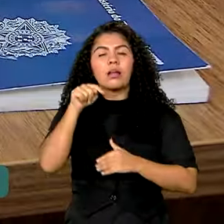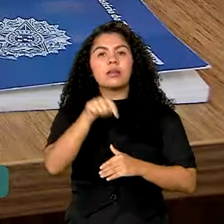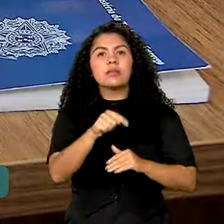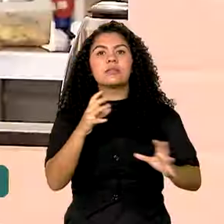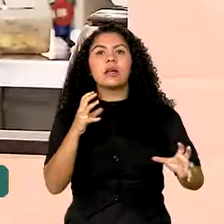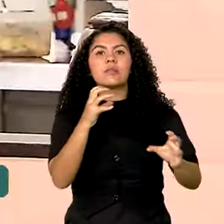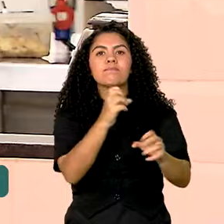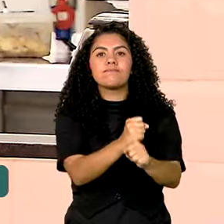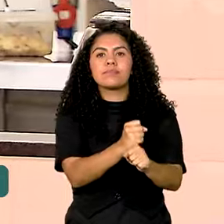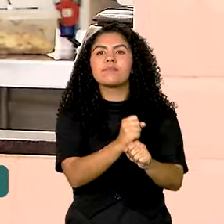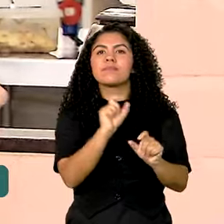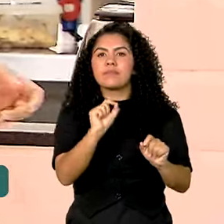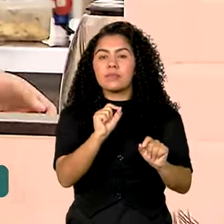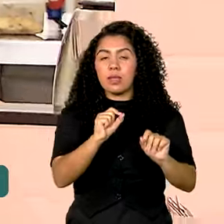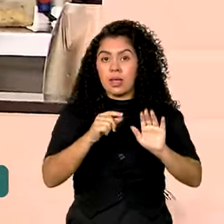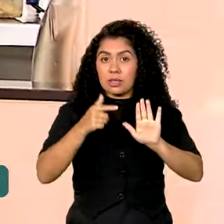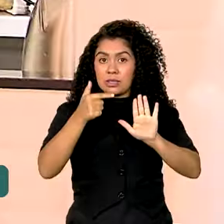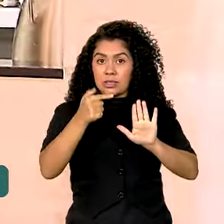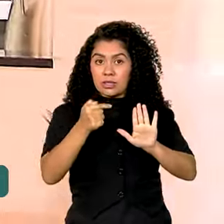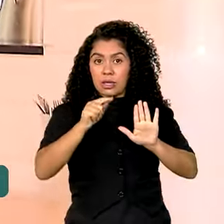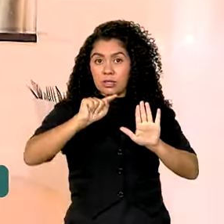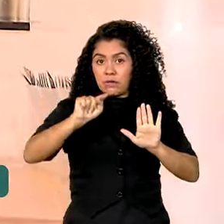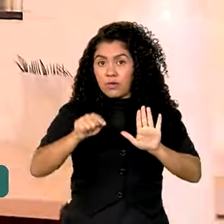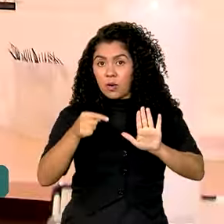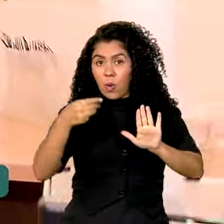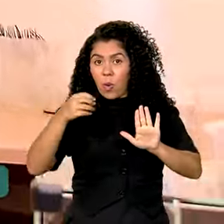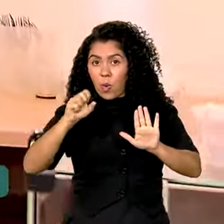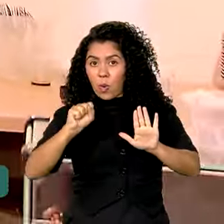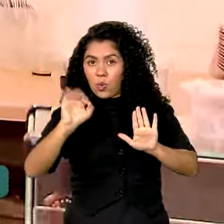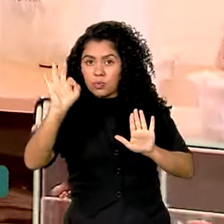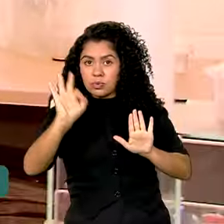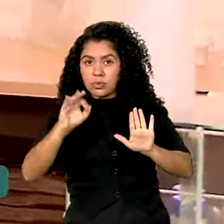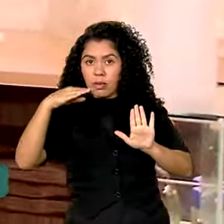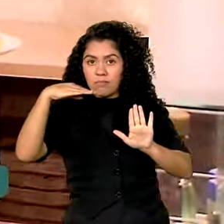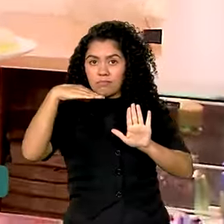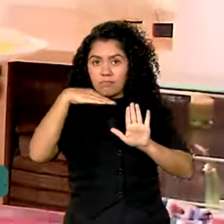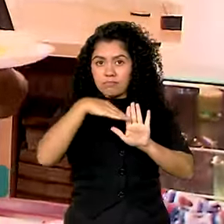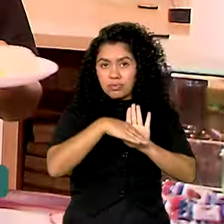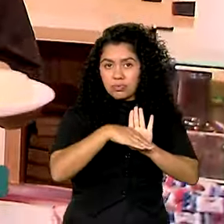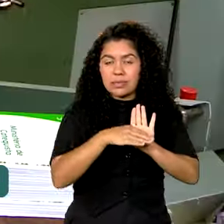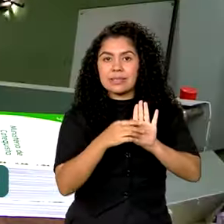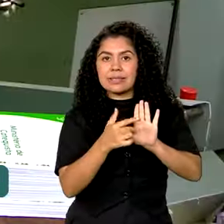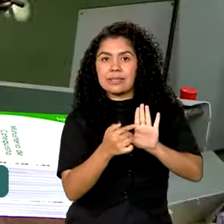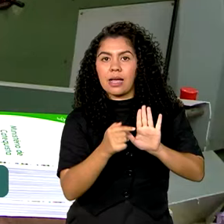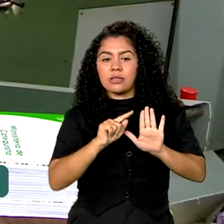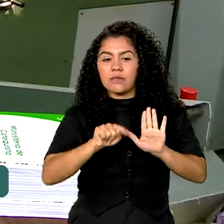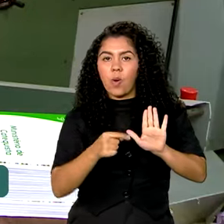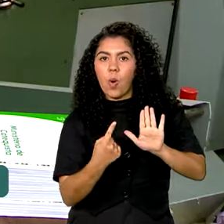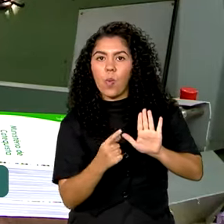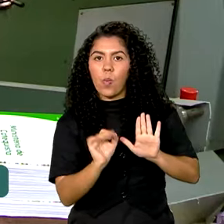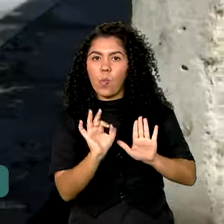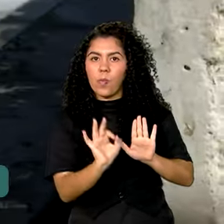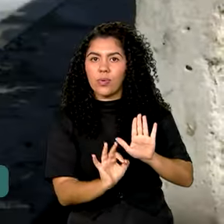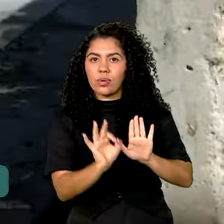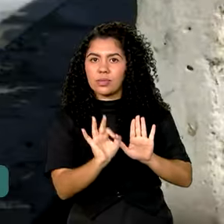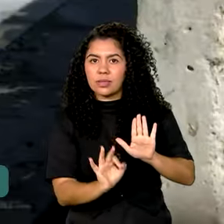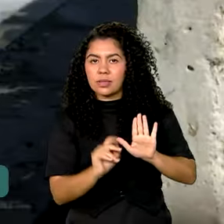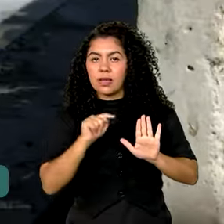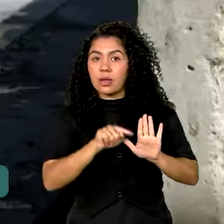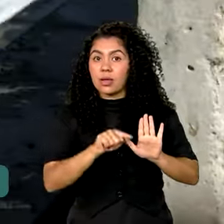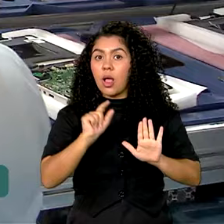desocupação, que caiu de 7,8% para 7,1%. Isso representa o menor